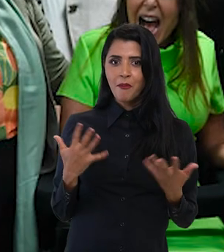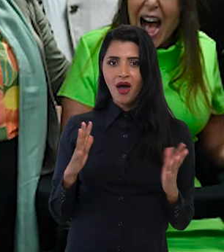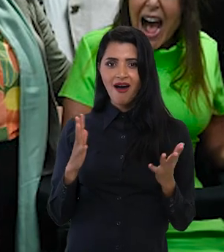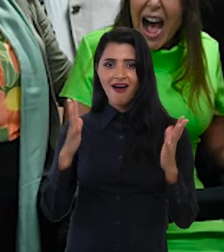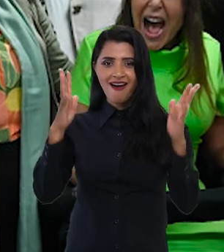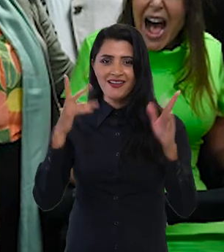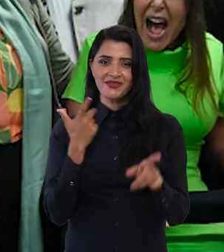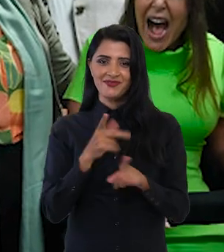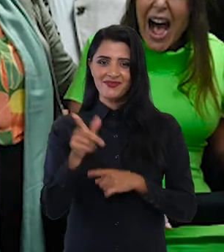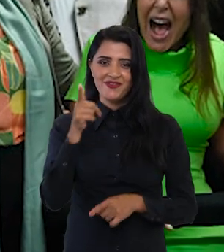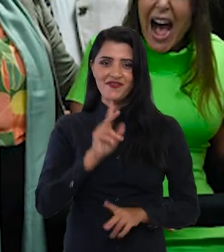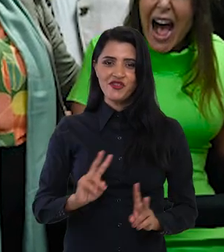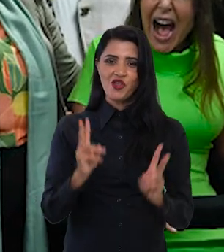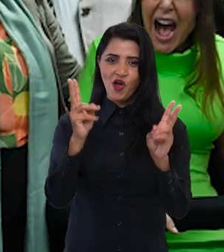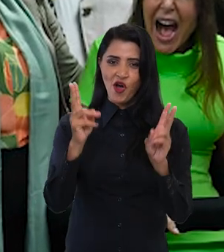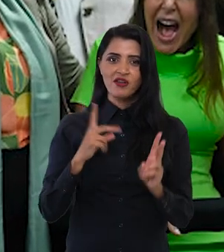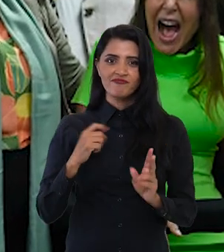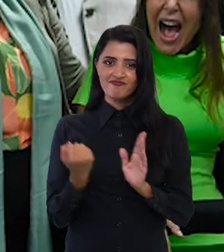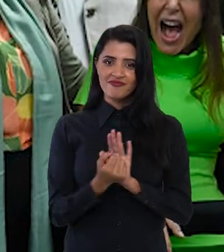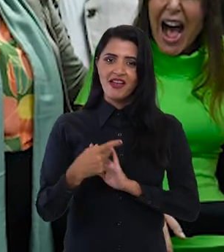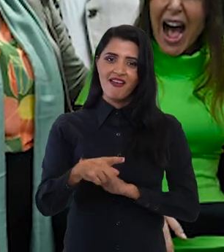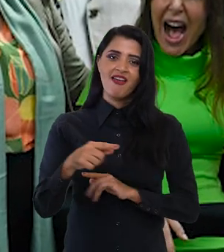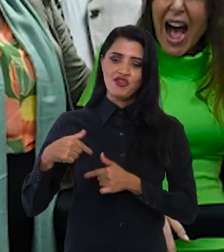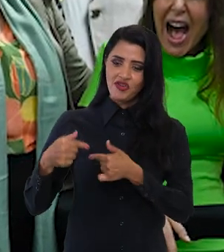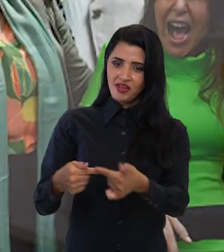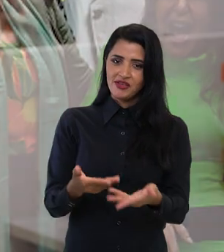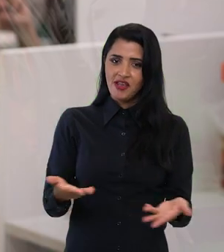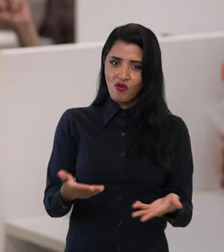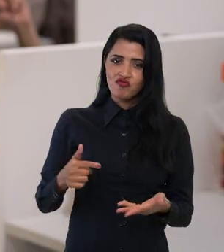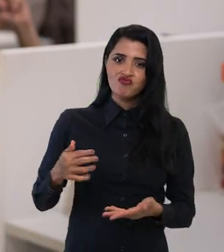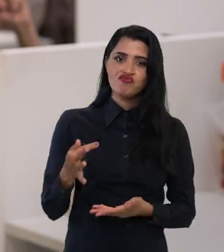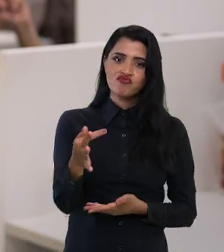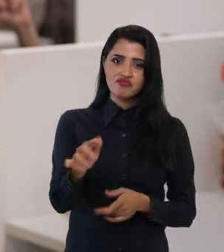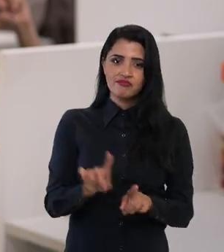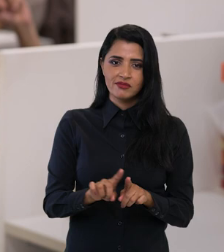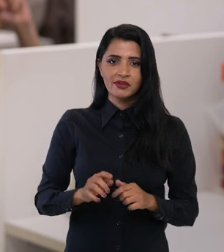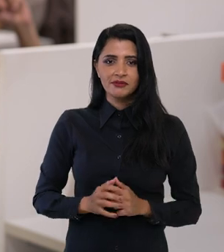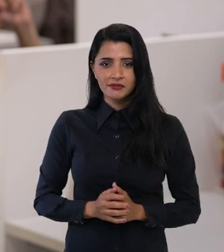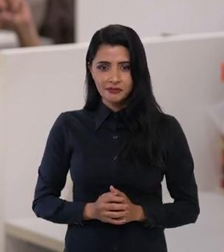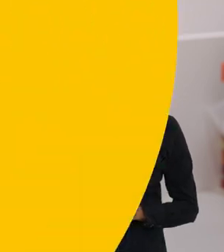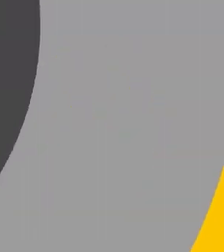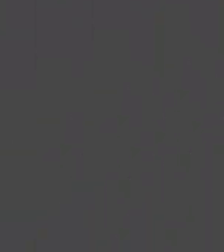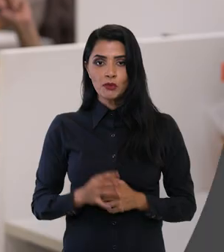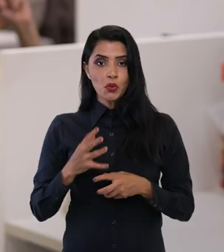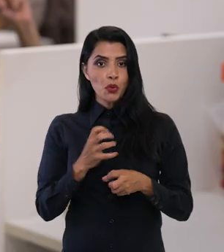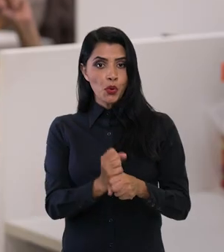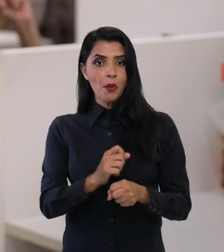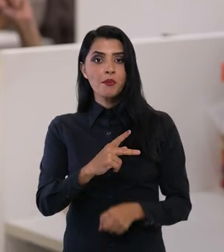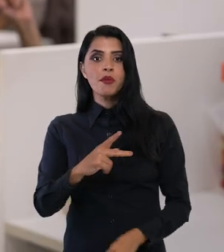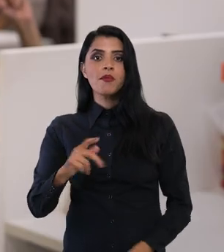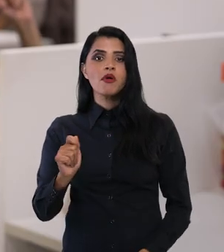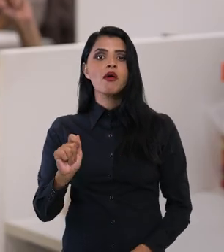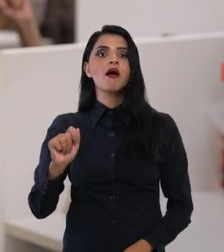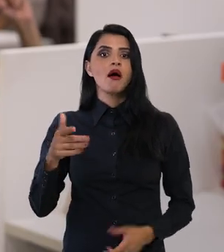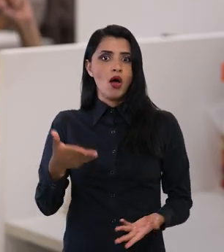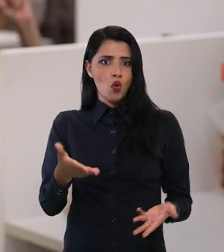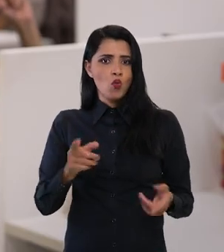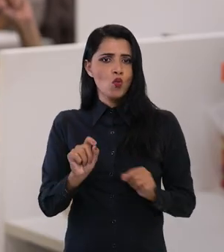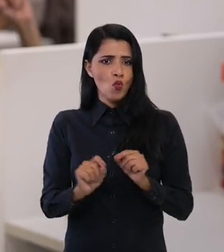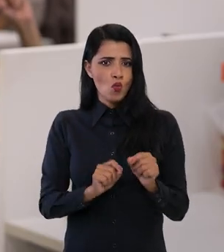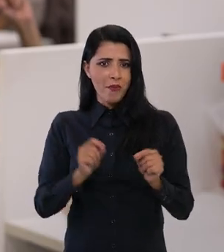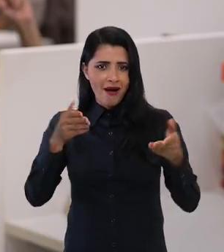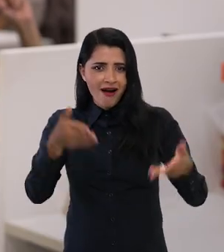Gonçalves, celebrou a conquista como um legado para essa e as próximas gerações. Orçamento